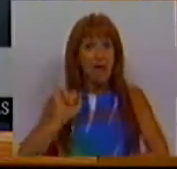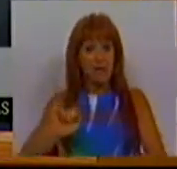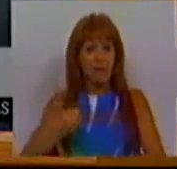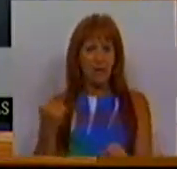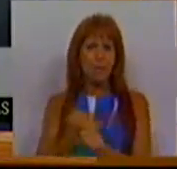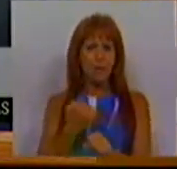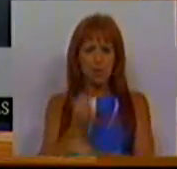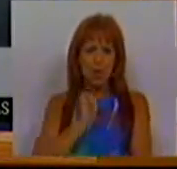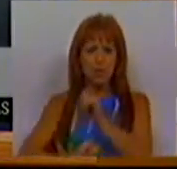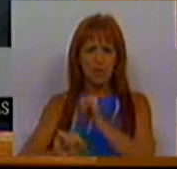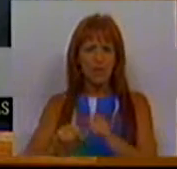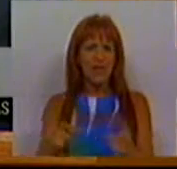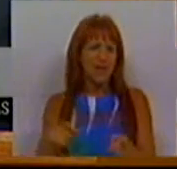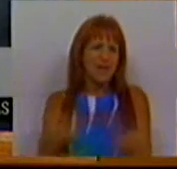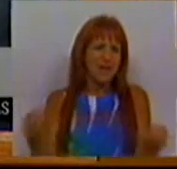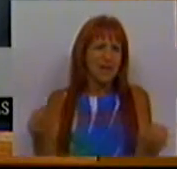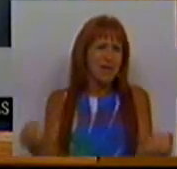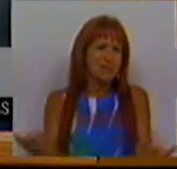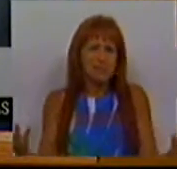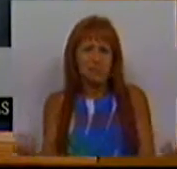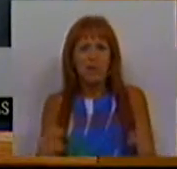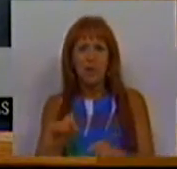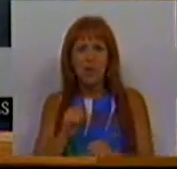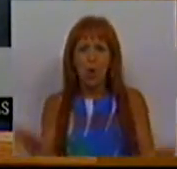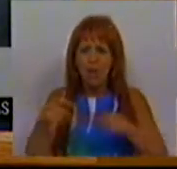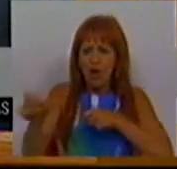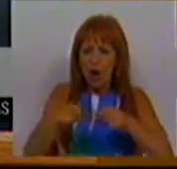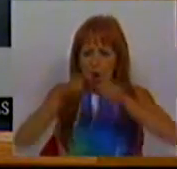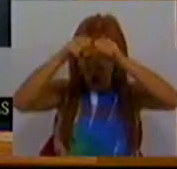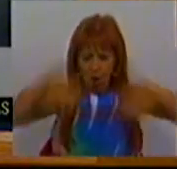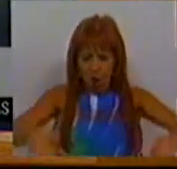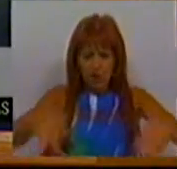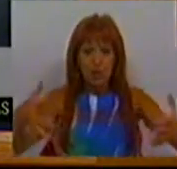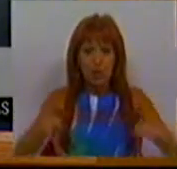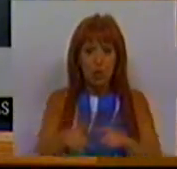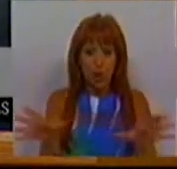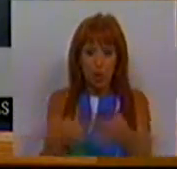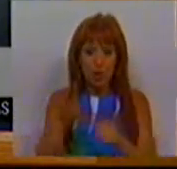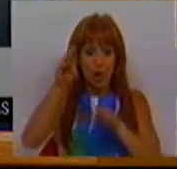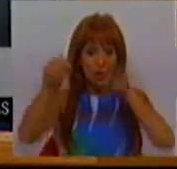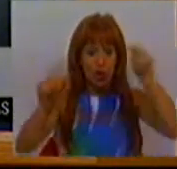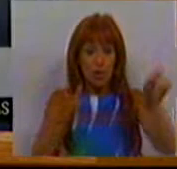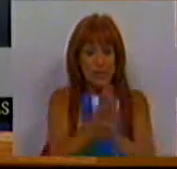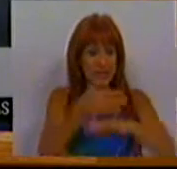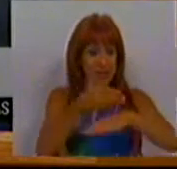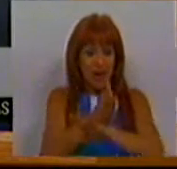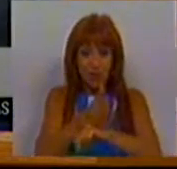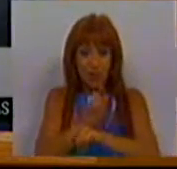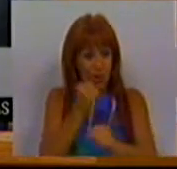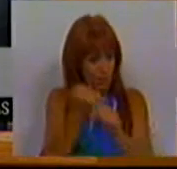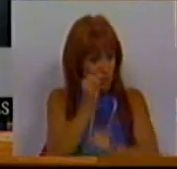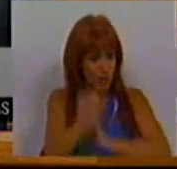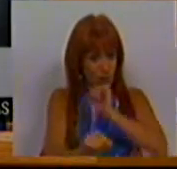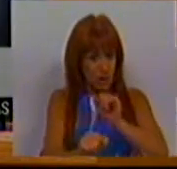funcionalidade. E não é evidente que, com a nova organização em concelhos regionais e secções, o seu